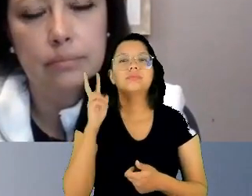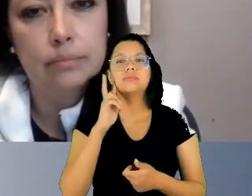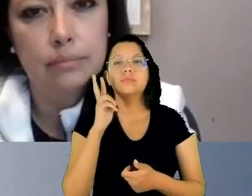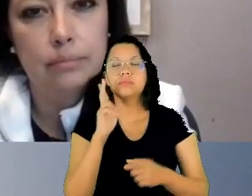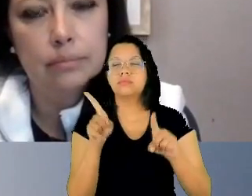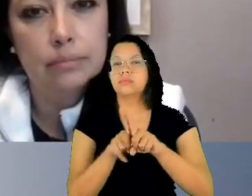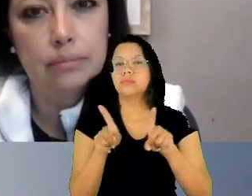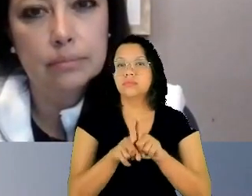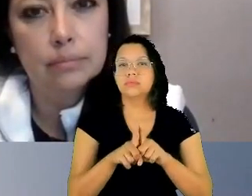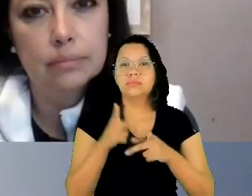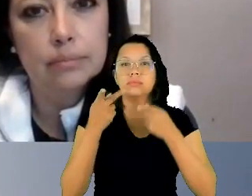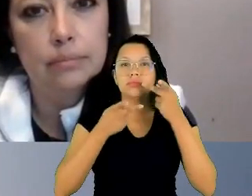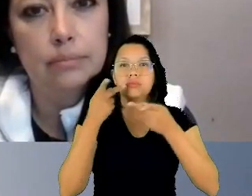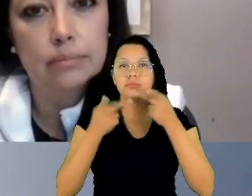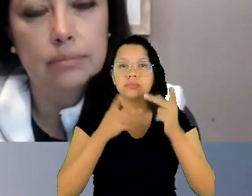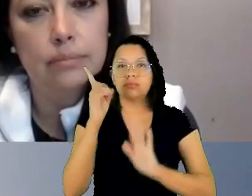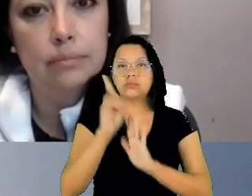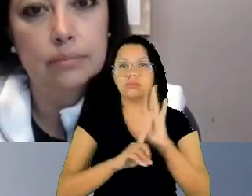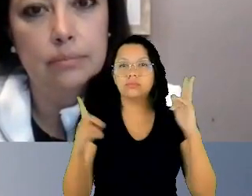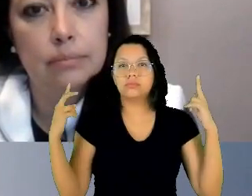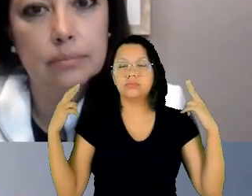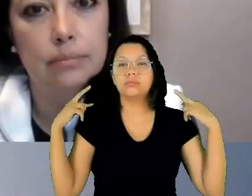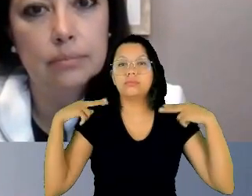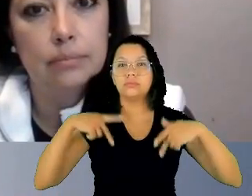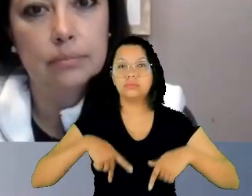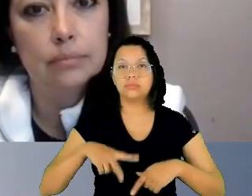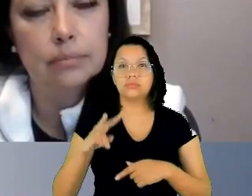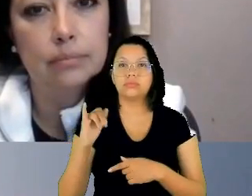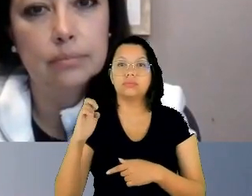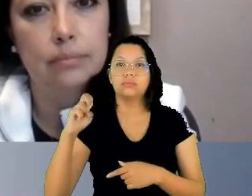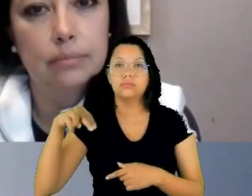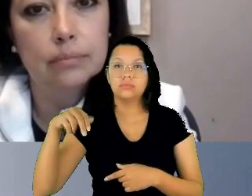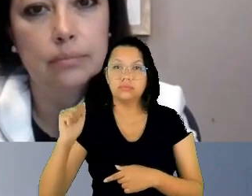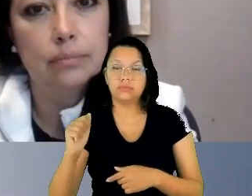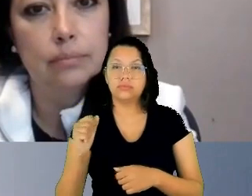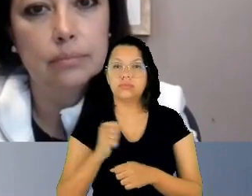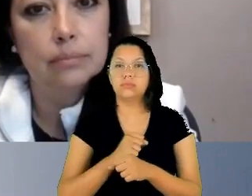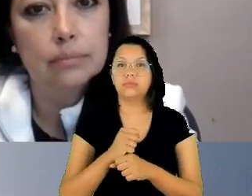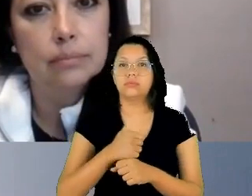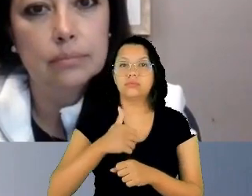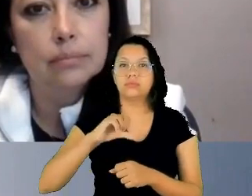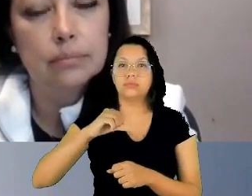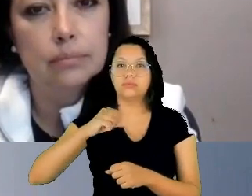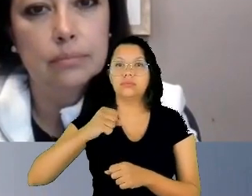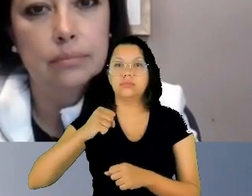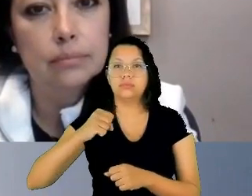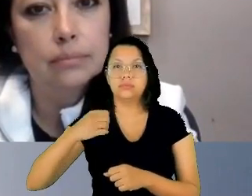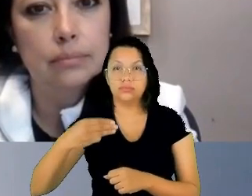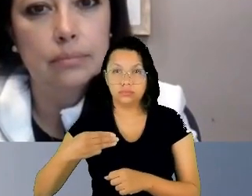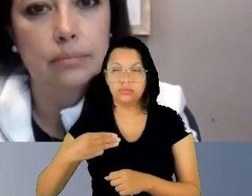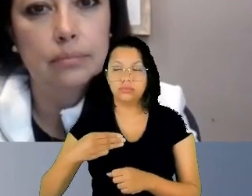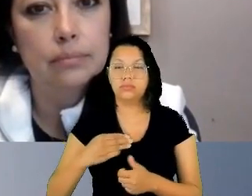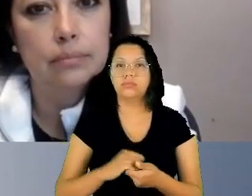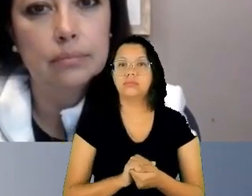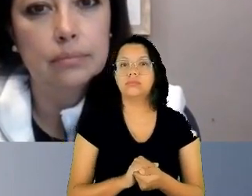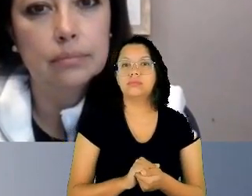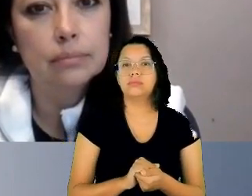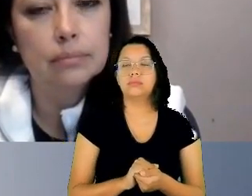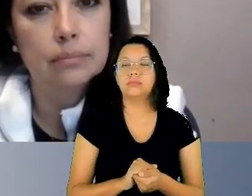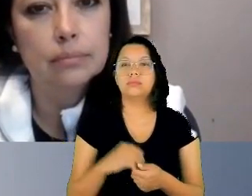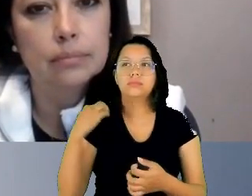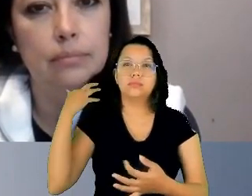Viena em 93, na linha aqui tecida por 48, vem a trazer o seguinte